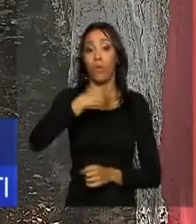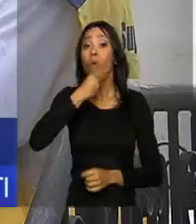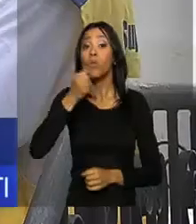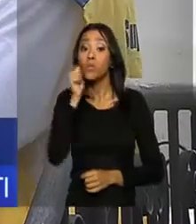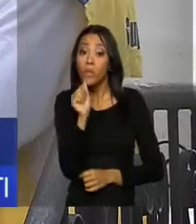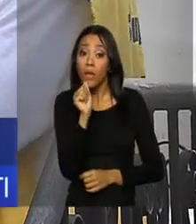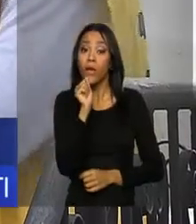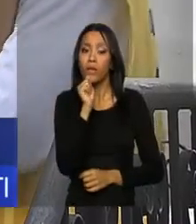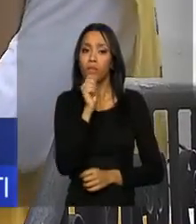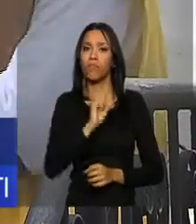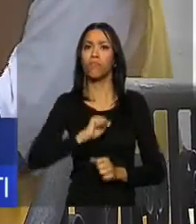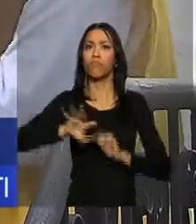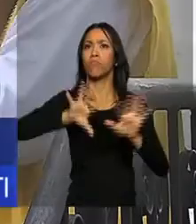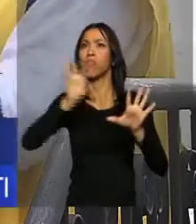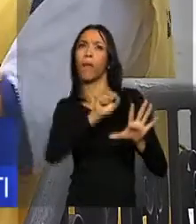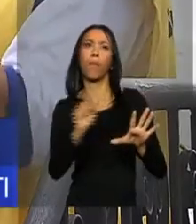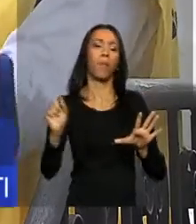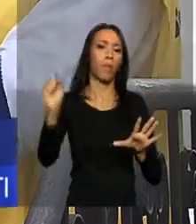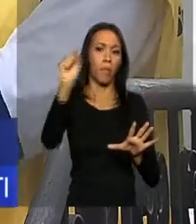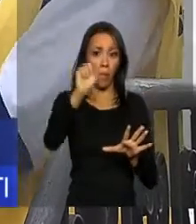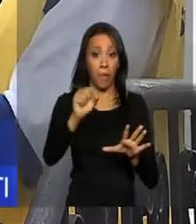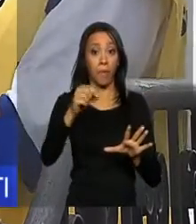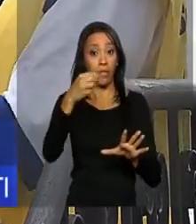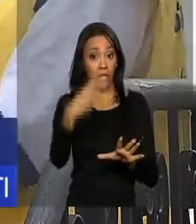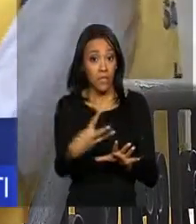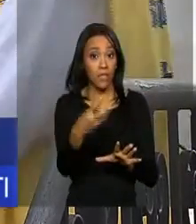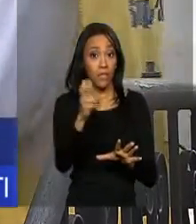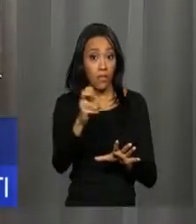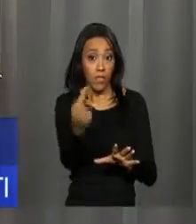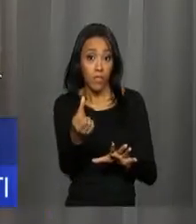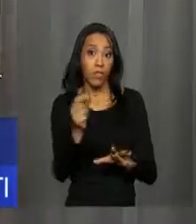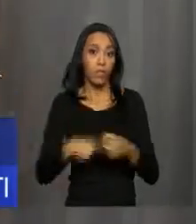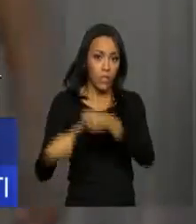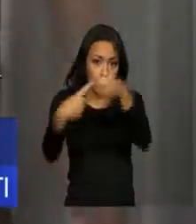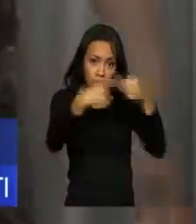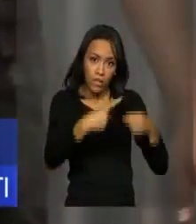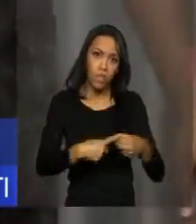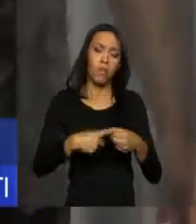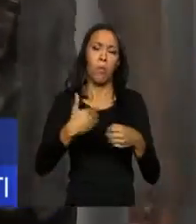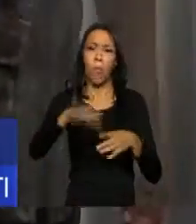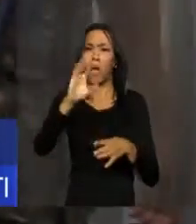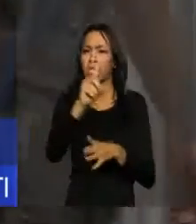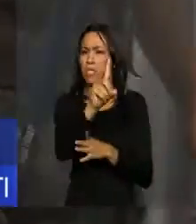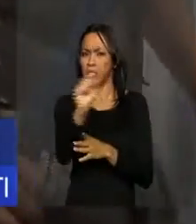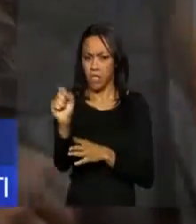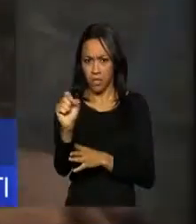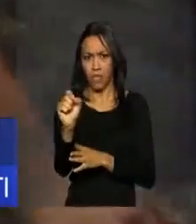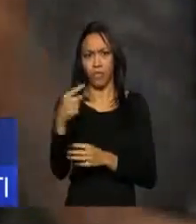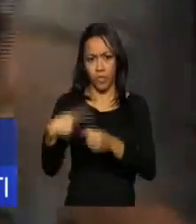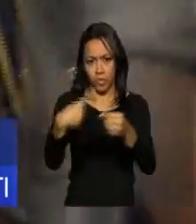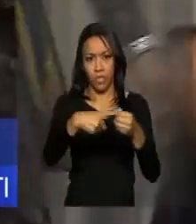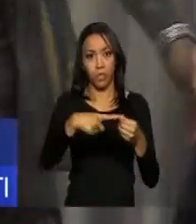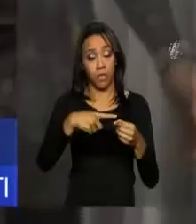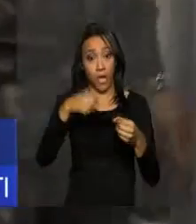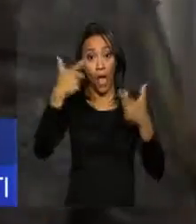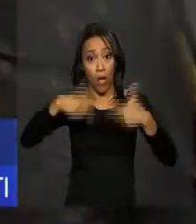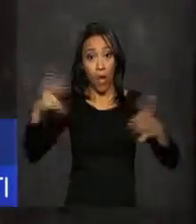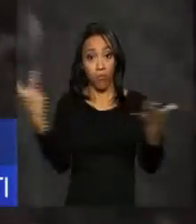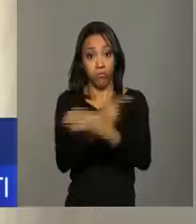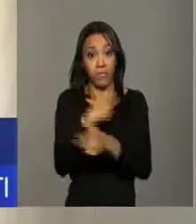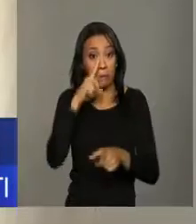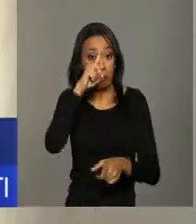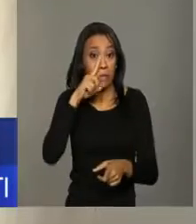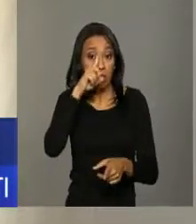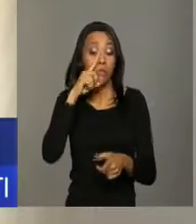distribuídos por 356 municípios, entre esses mais de 100 que são os municípios com maior incidência.